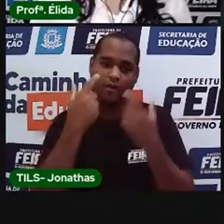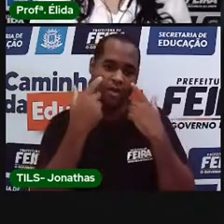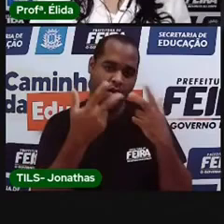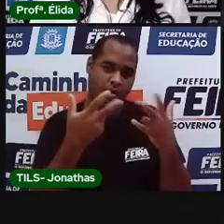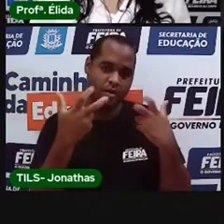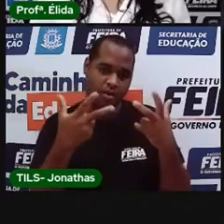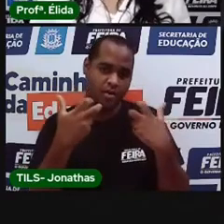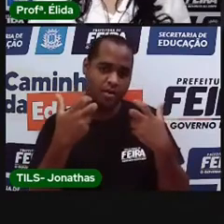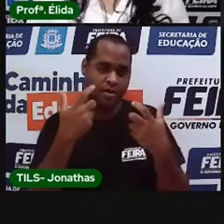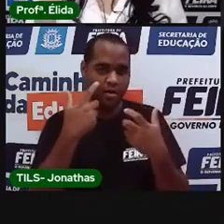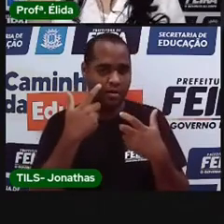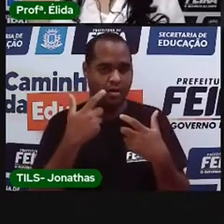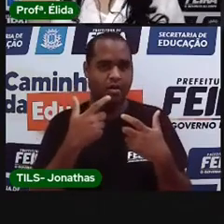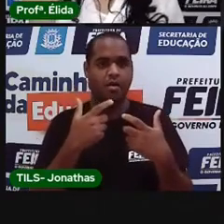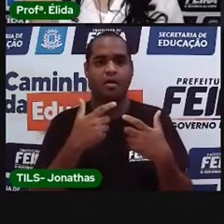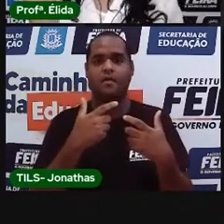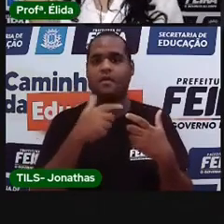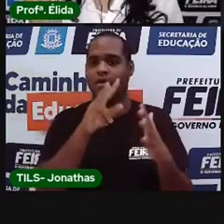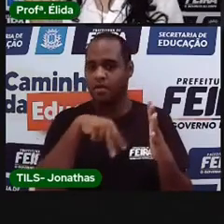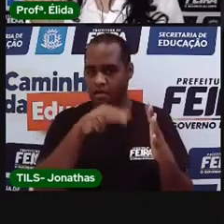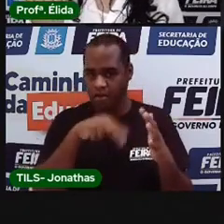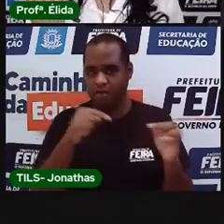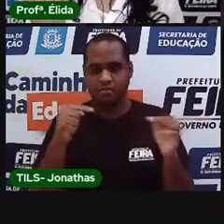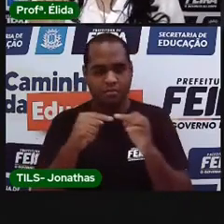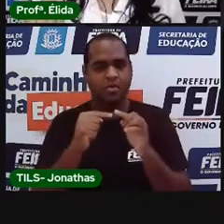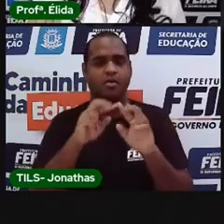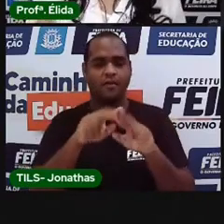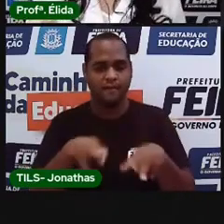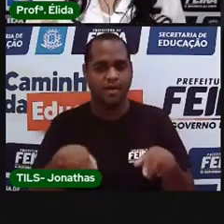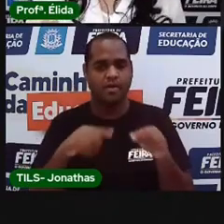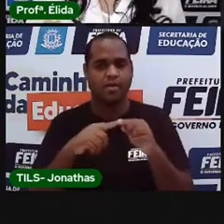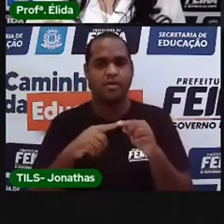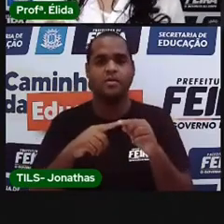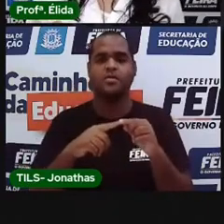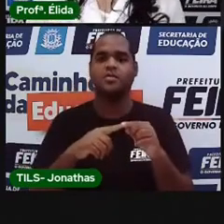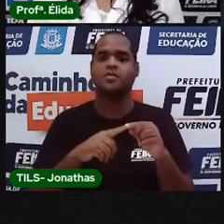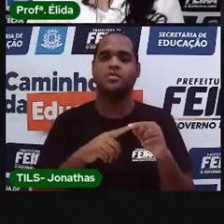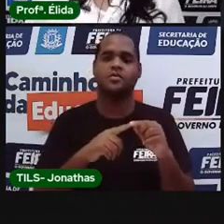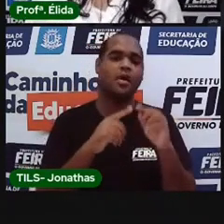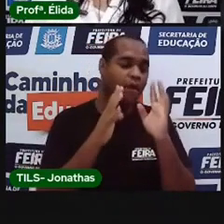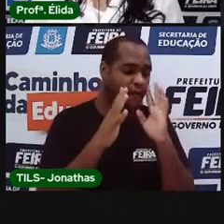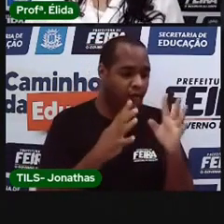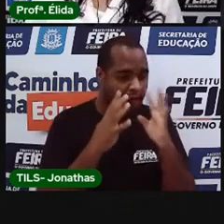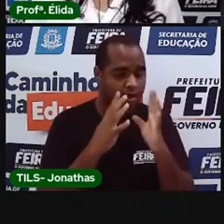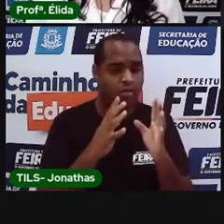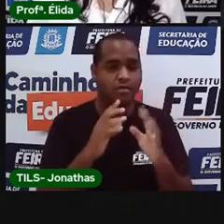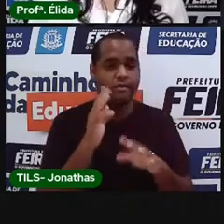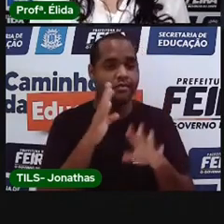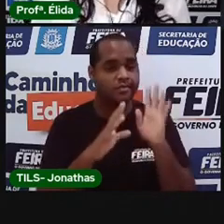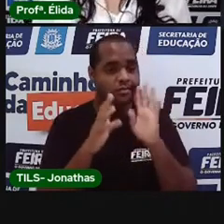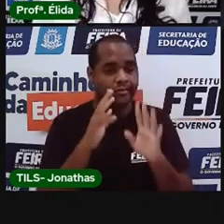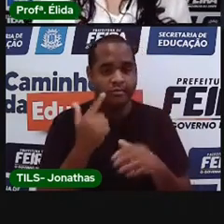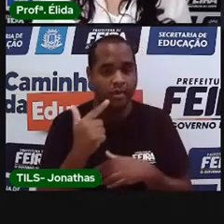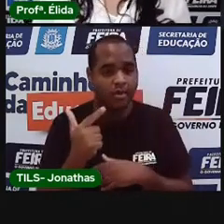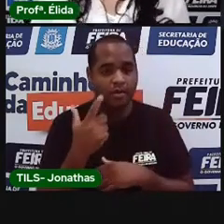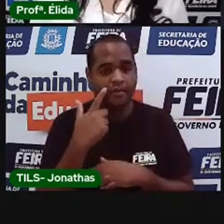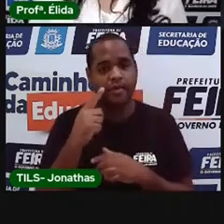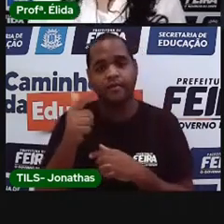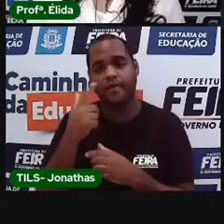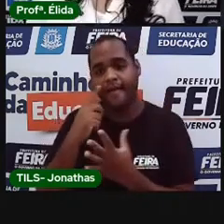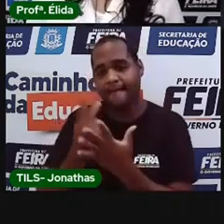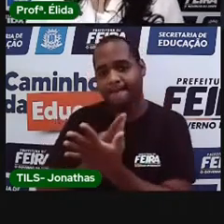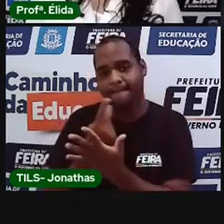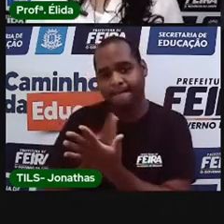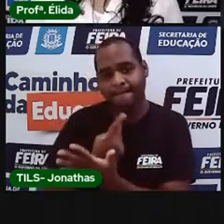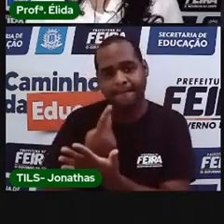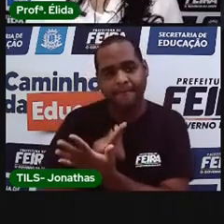Leia aqui para mim. Aí você vai ouvir. Se você achar que não está legal, Aí você corrige. Ou uma palavrinha